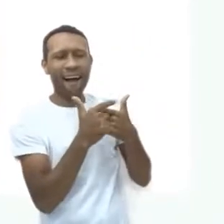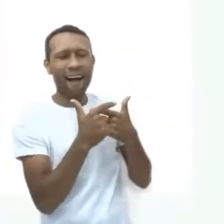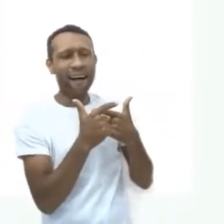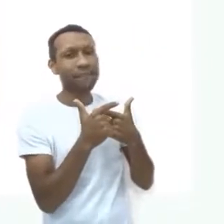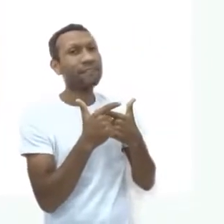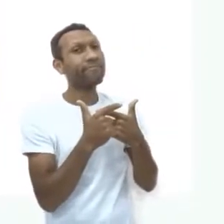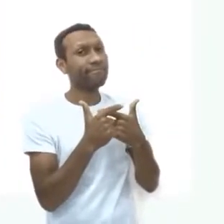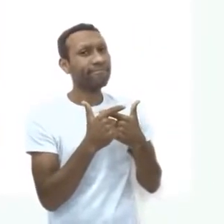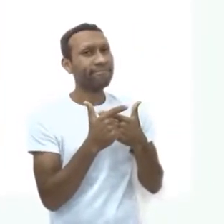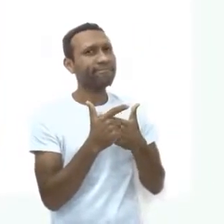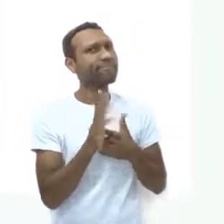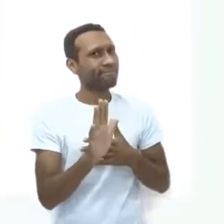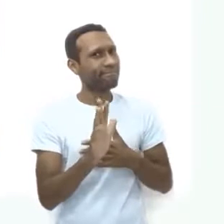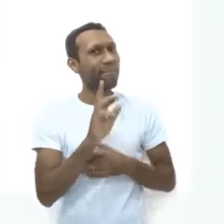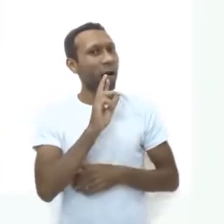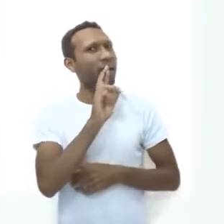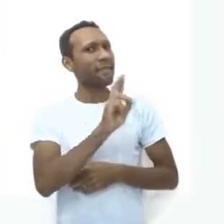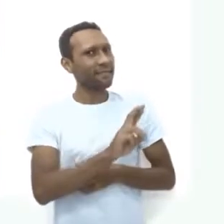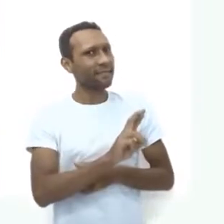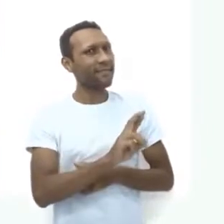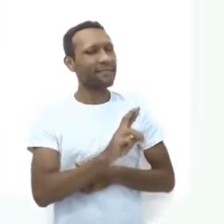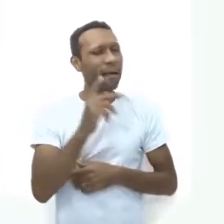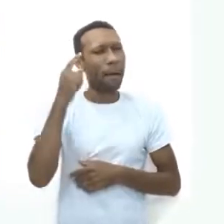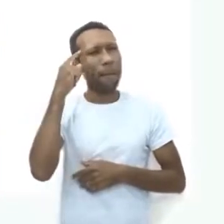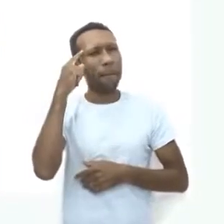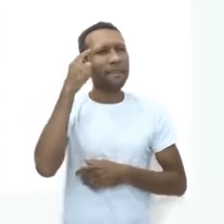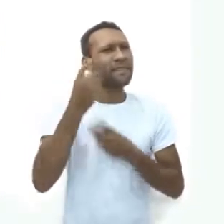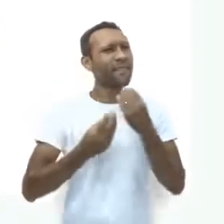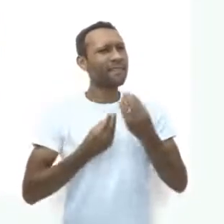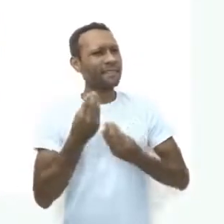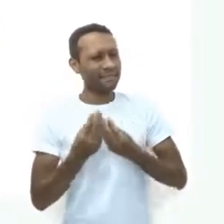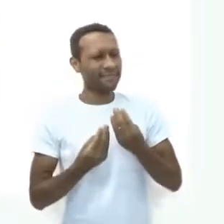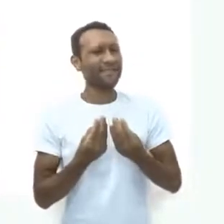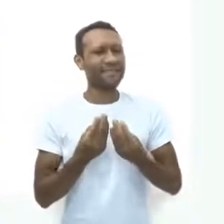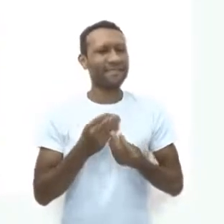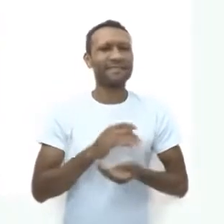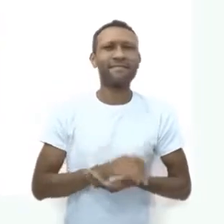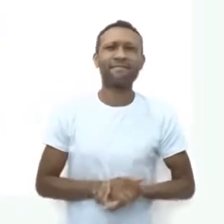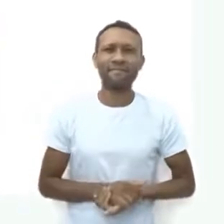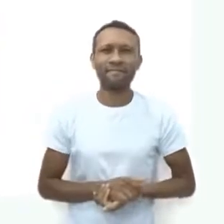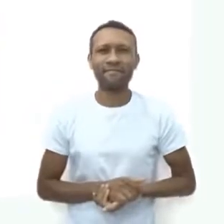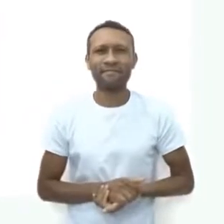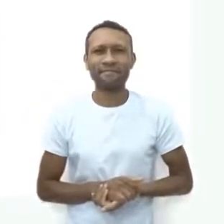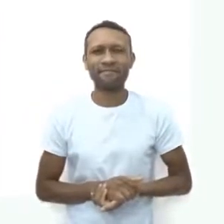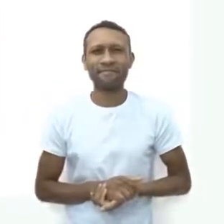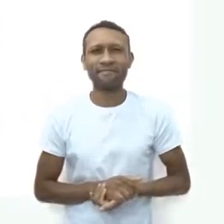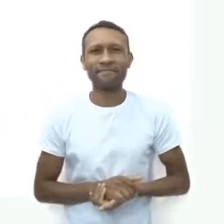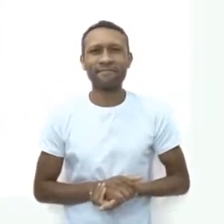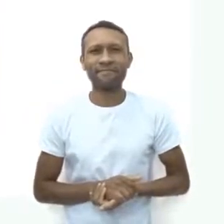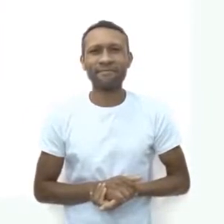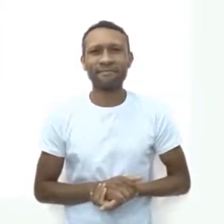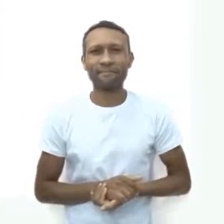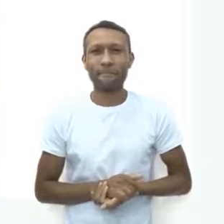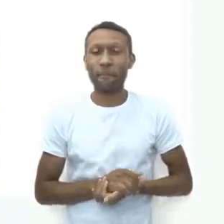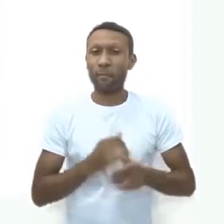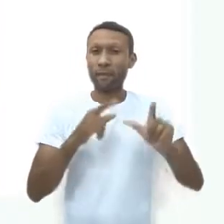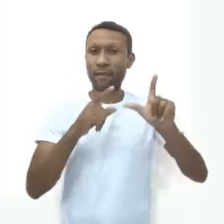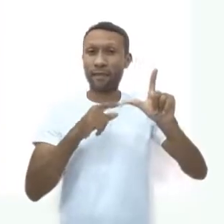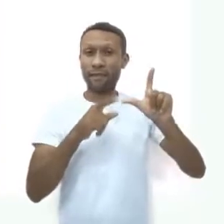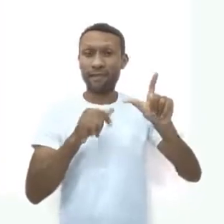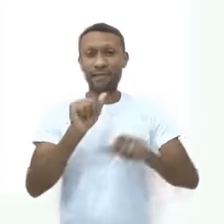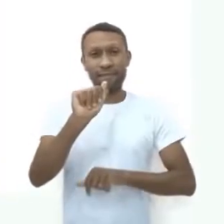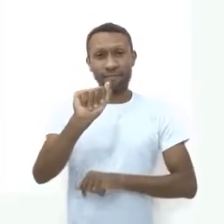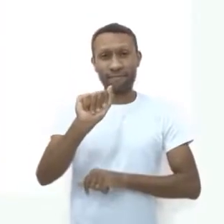Anota a sua resposta aí. Todo mundo pensando o que faz nessa situação. Letra A.